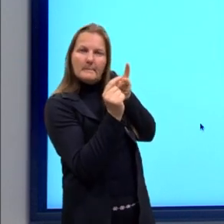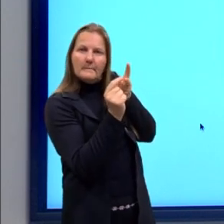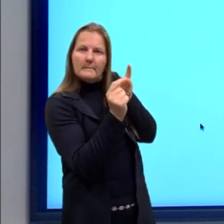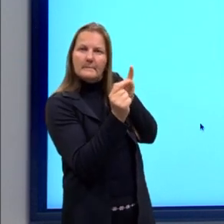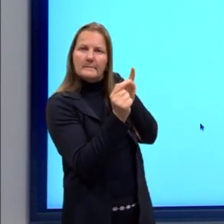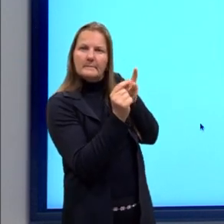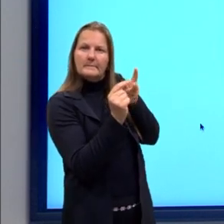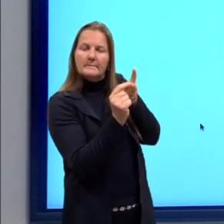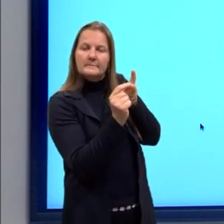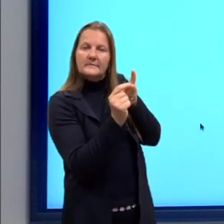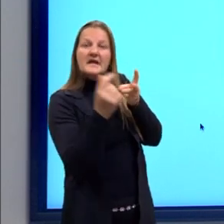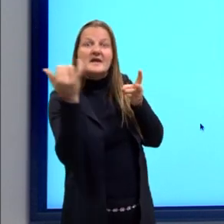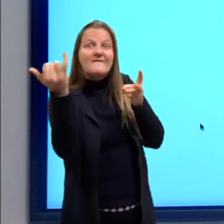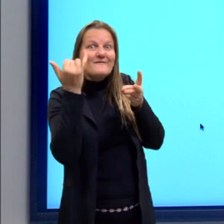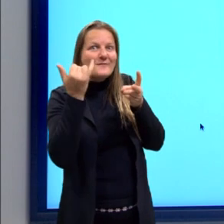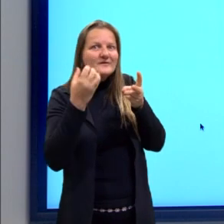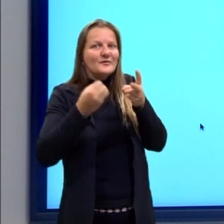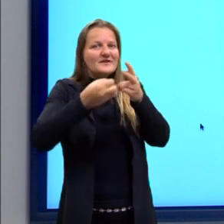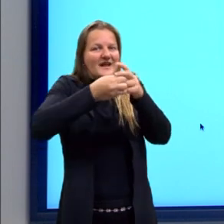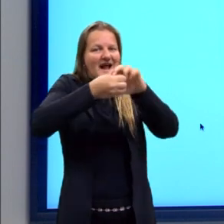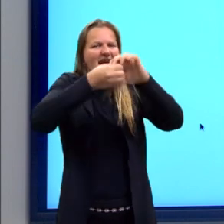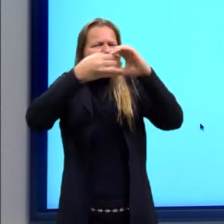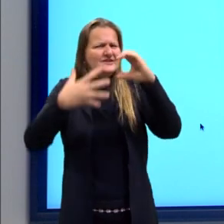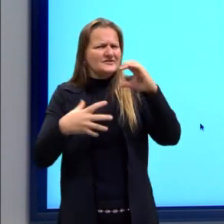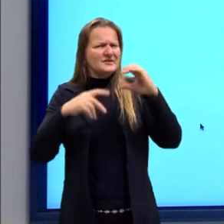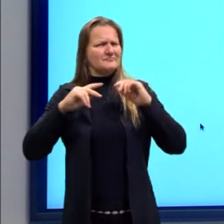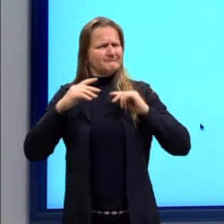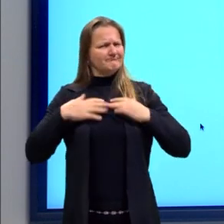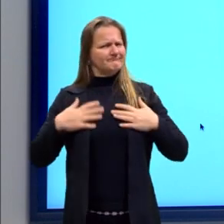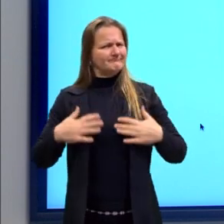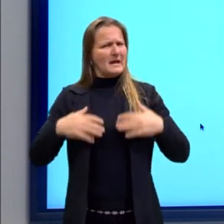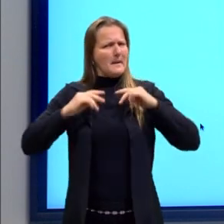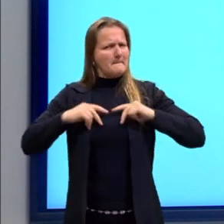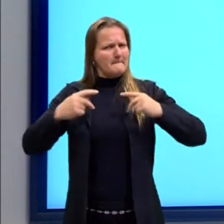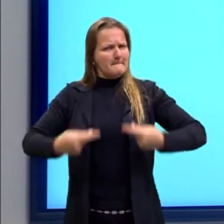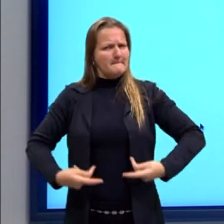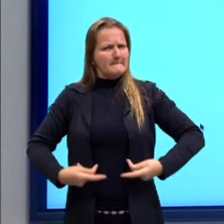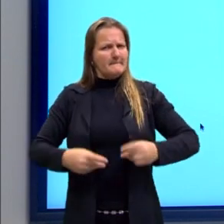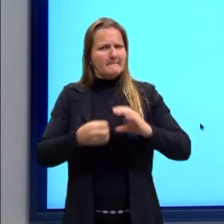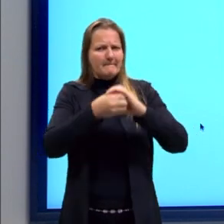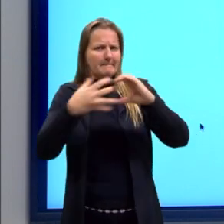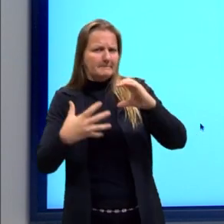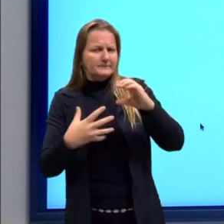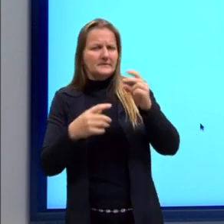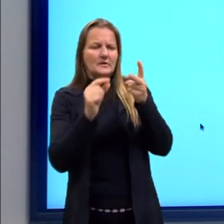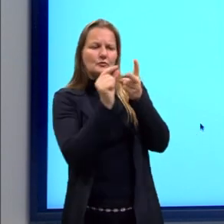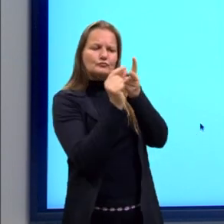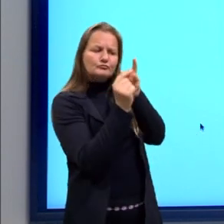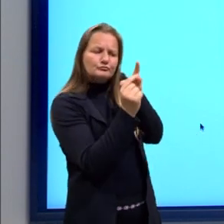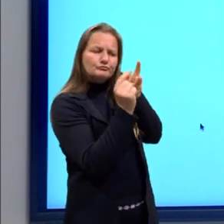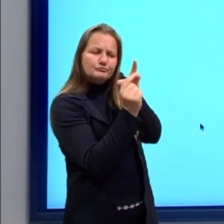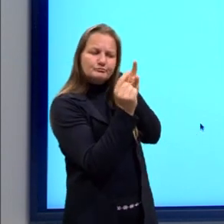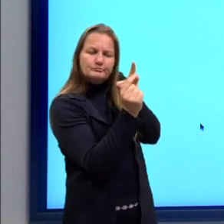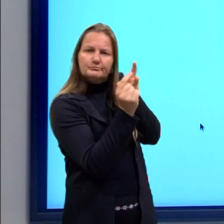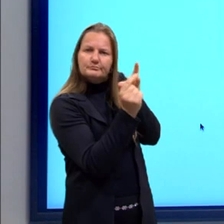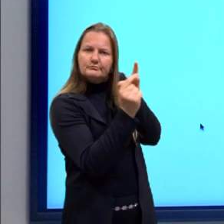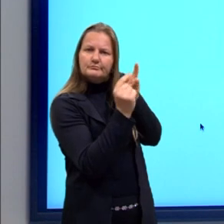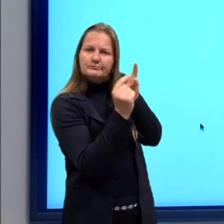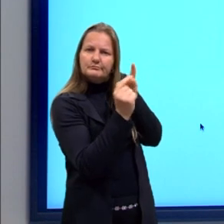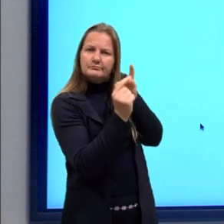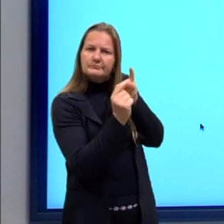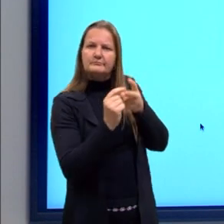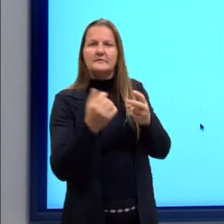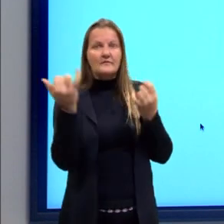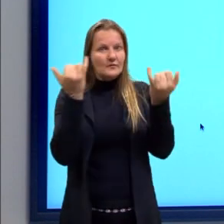Então, as informações, todas as características, né, do indivíduo, estão ali naquele pedaço de DNA. Cada pedaço tem uma informação.